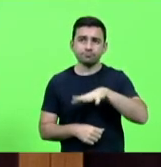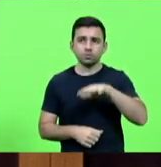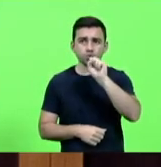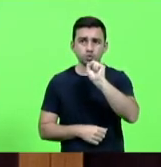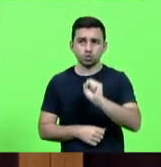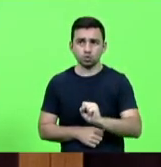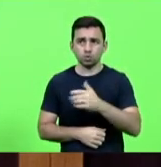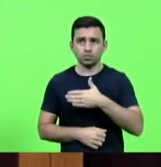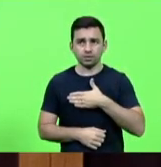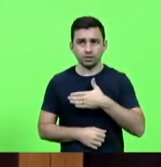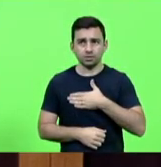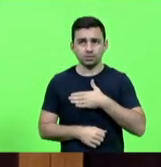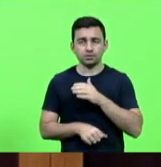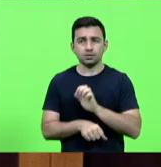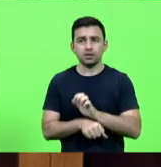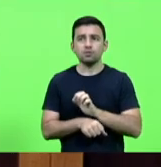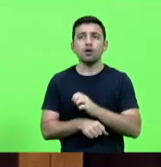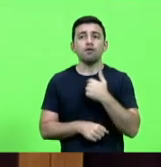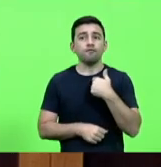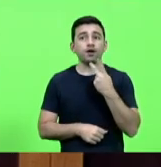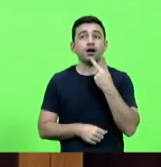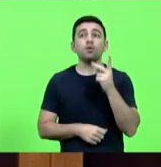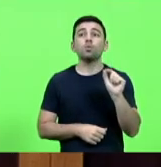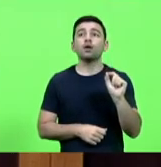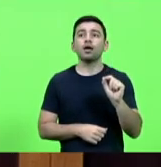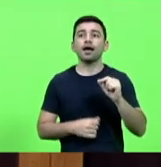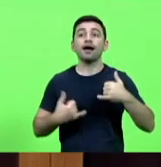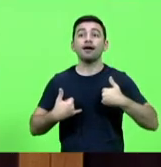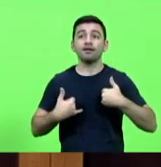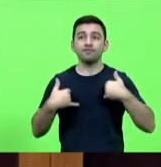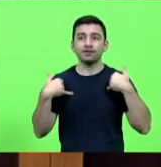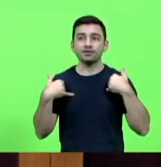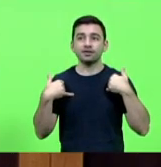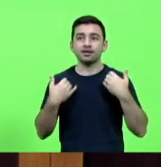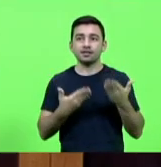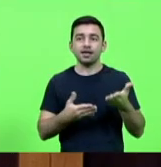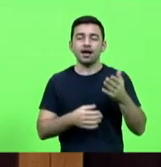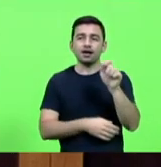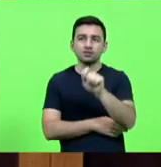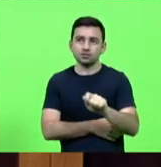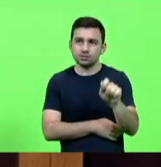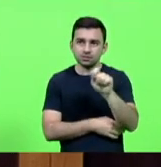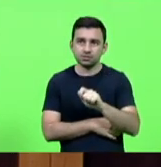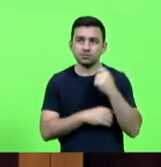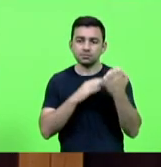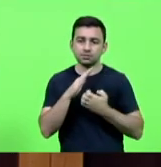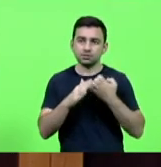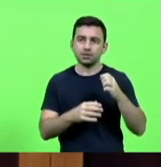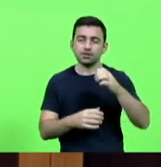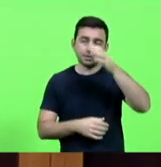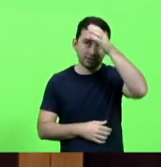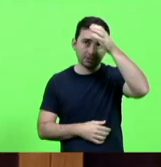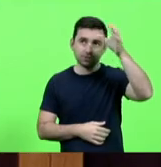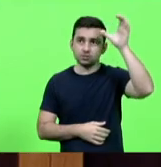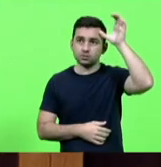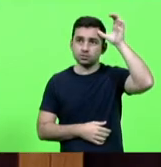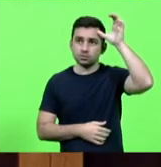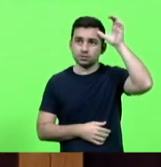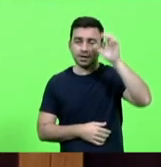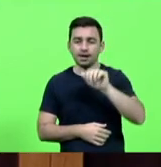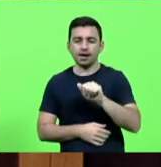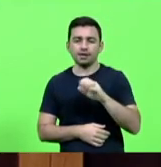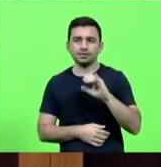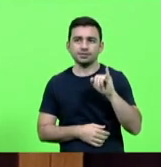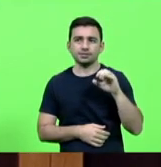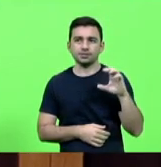meu estado me refiro ao aniversário da associação empresarial de Criciúma a nossa ASIC